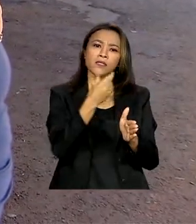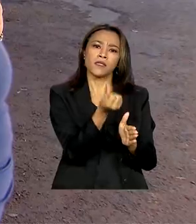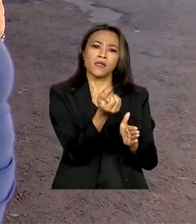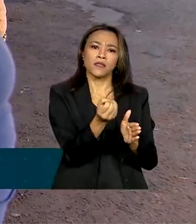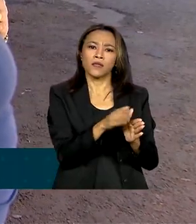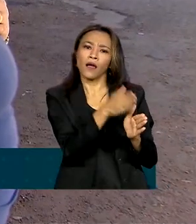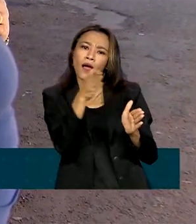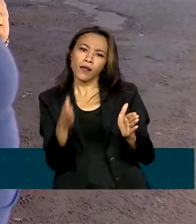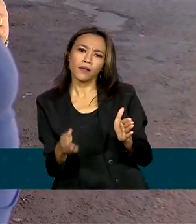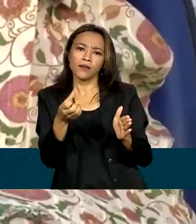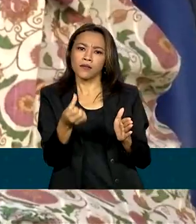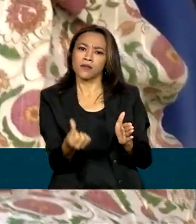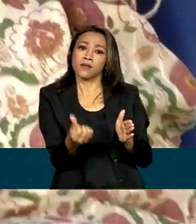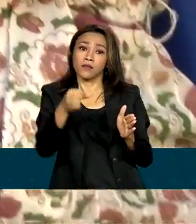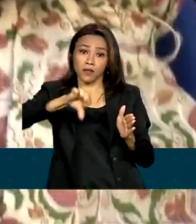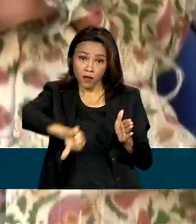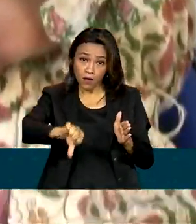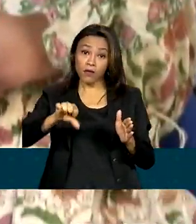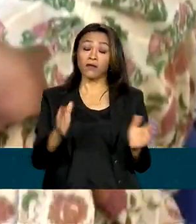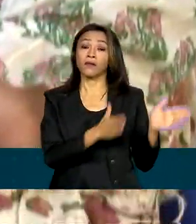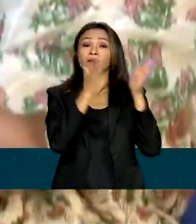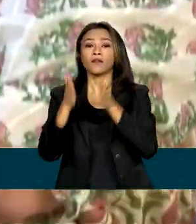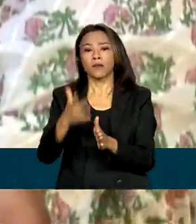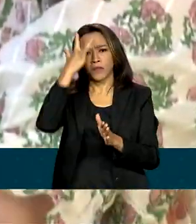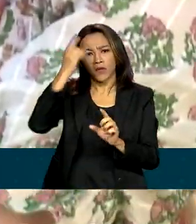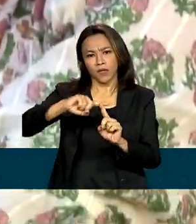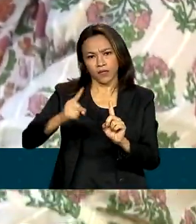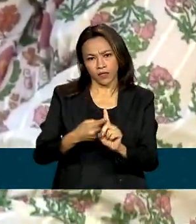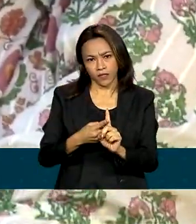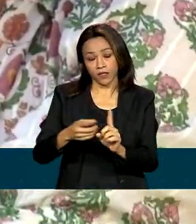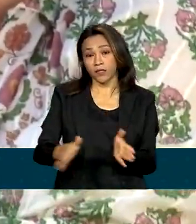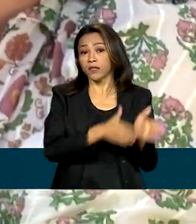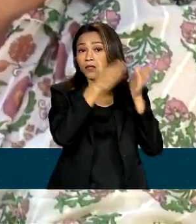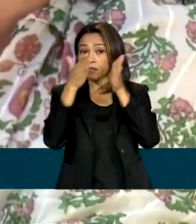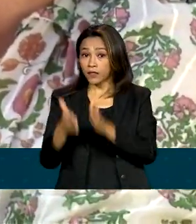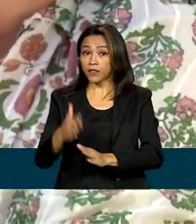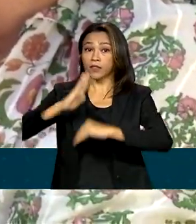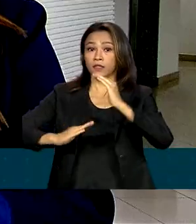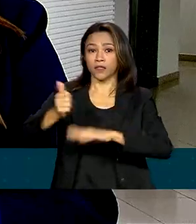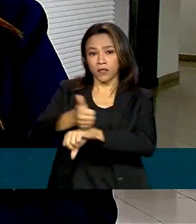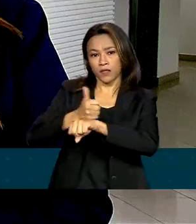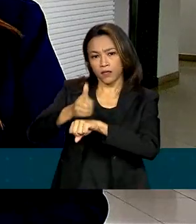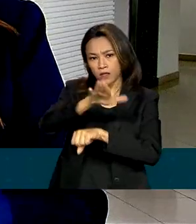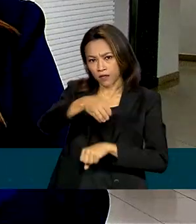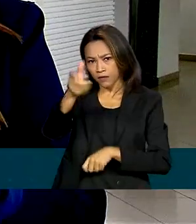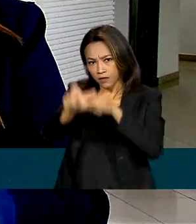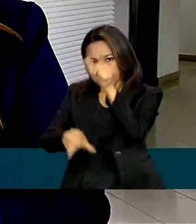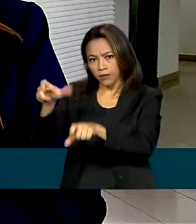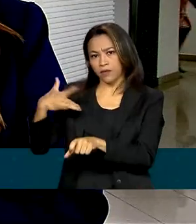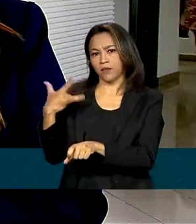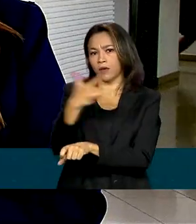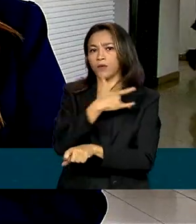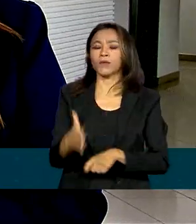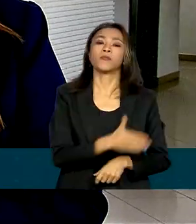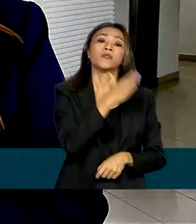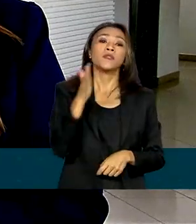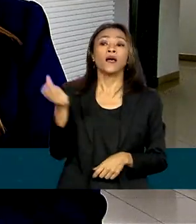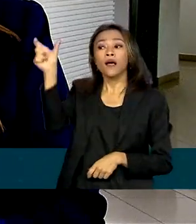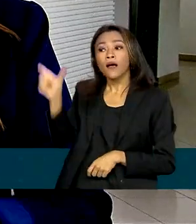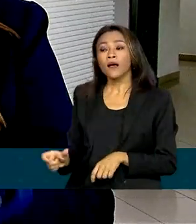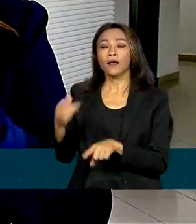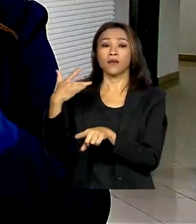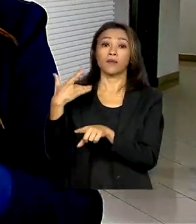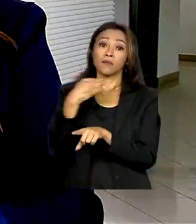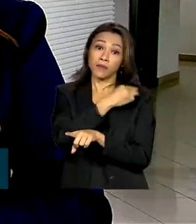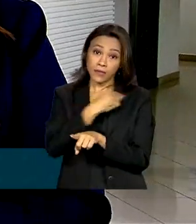e 69 anos, gestantes e profissionais de saúde. A ministra Nízia Trindade enfatizou